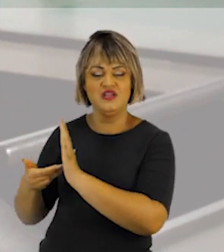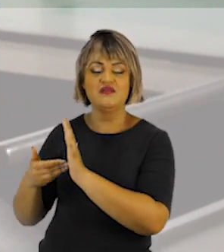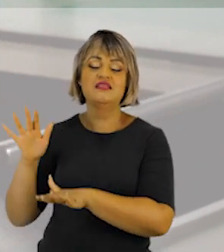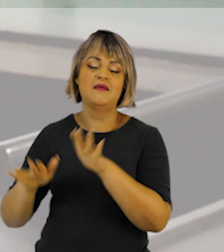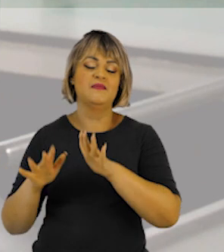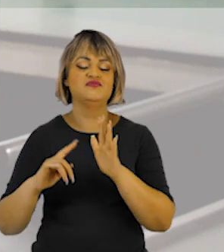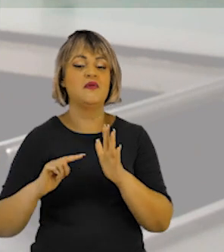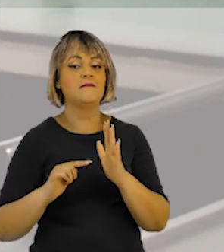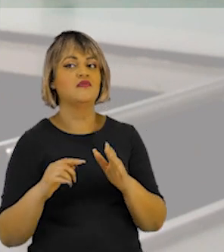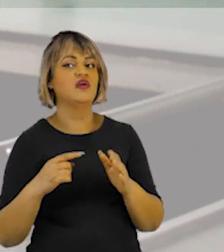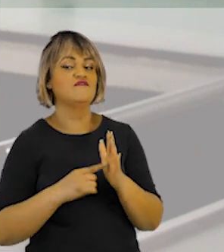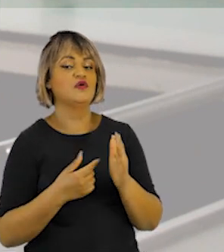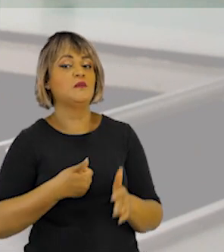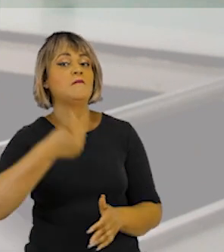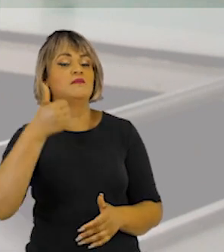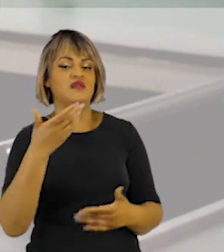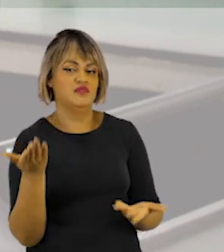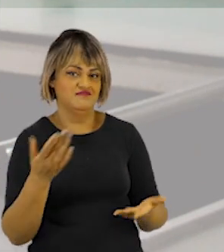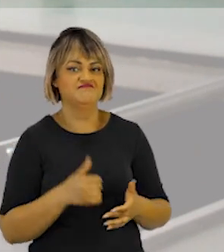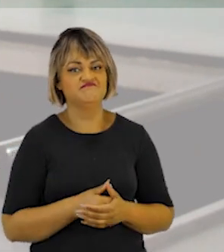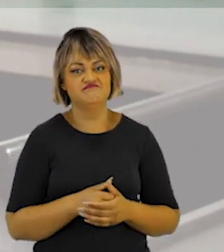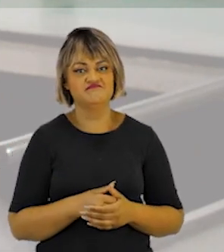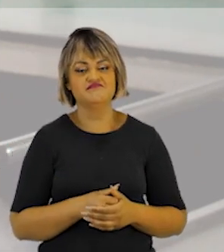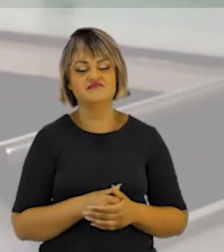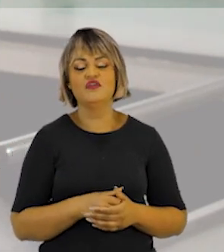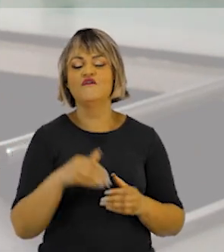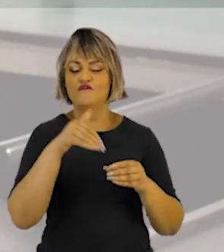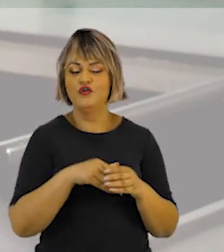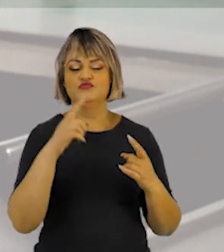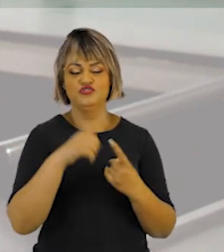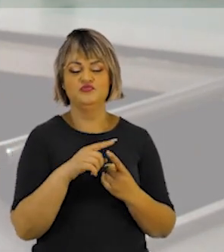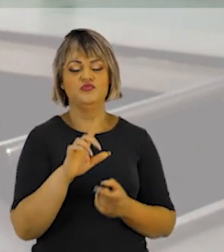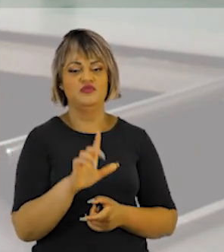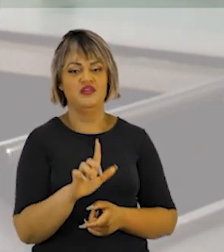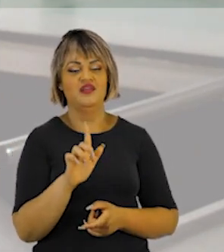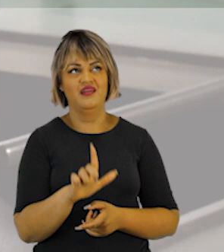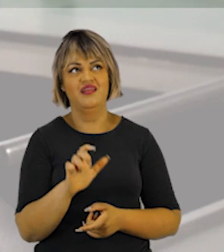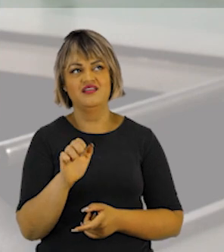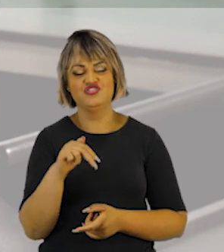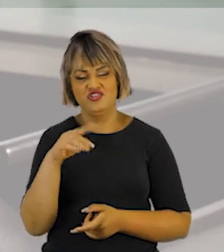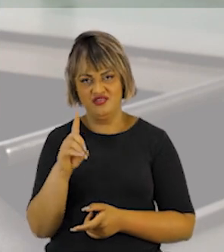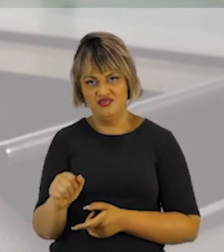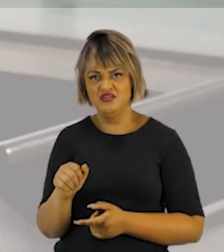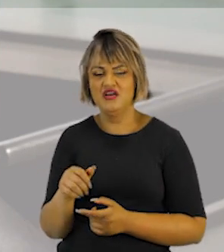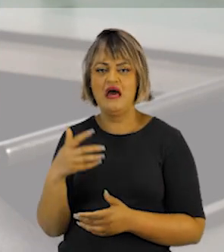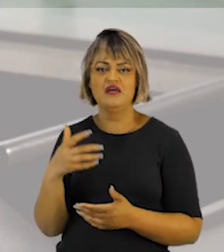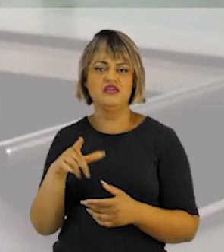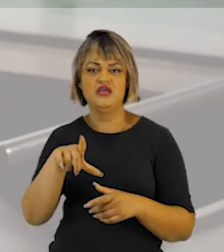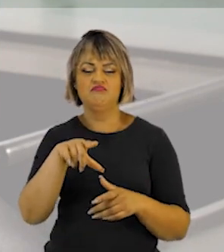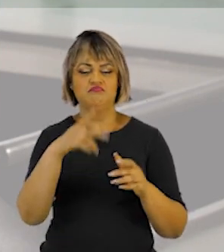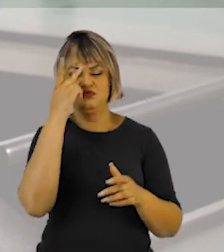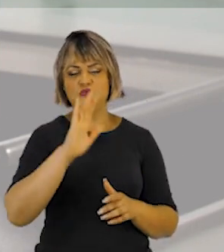alguma importância. Então o voto de legenda, evidentemente, não vai influenciar em quem vai ocupar a cadeira, mas vai influenciar para saber quantas